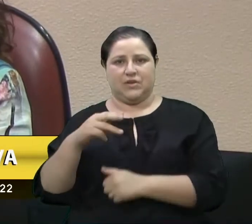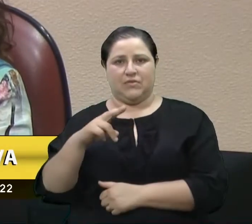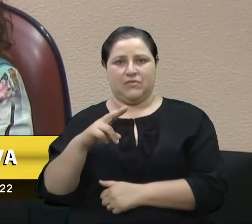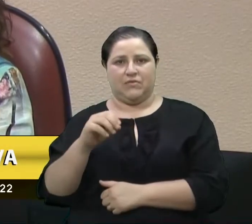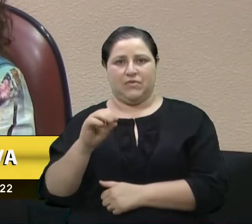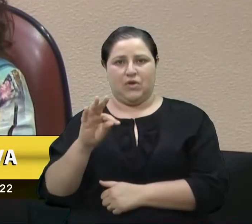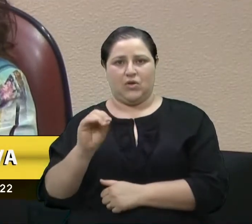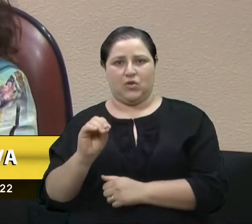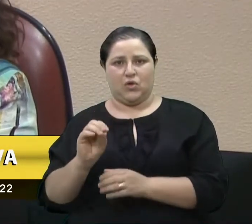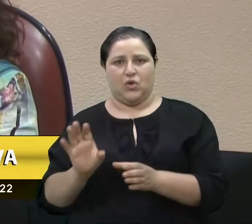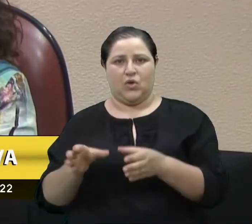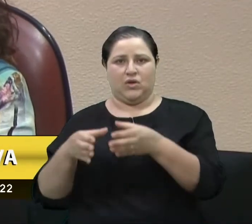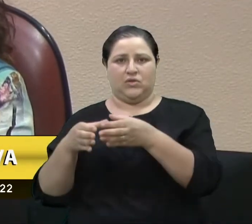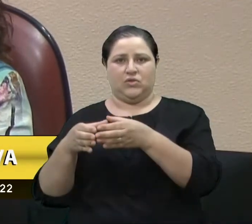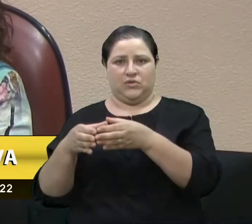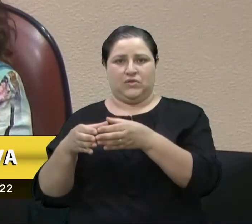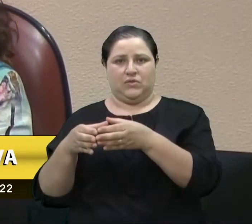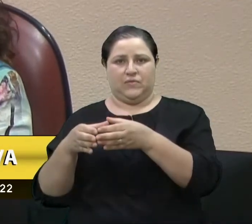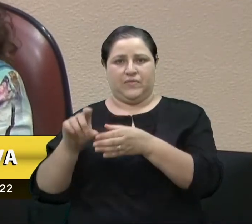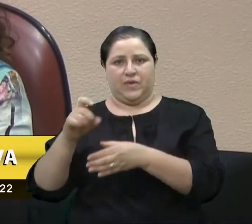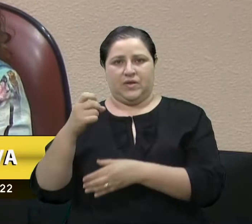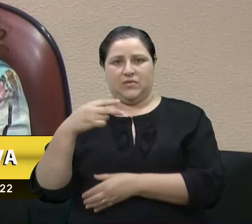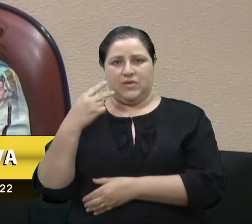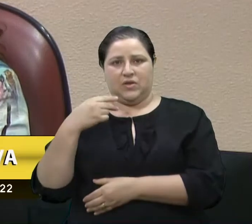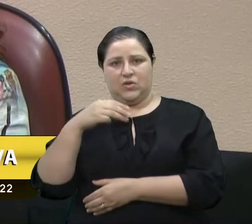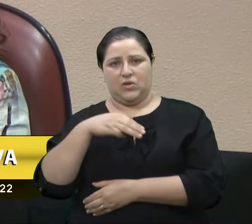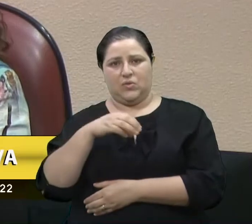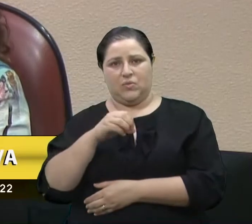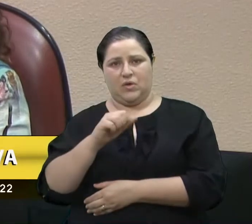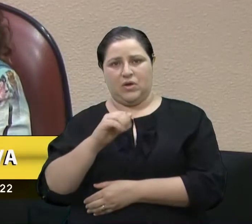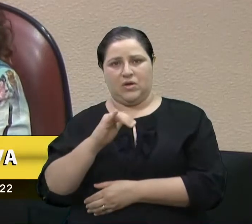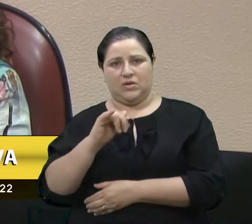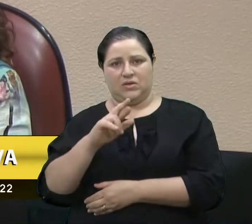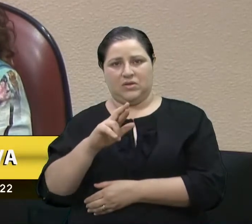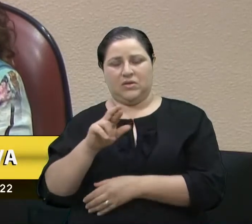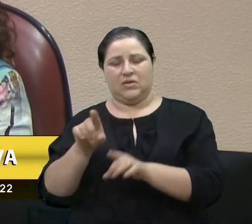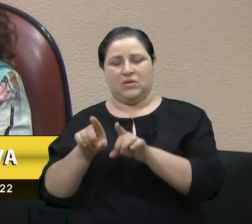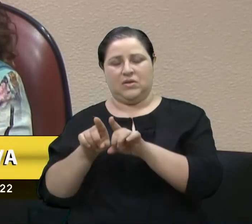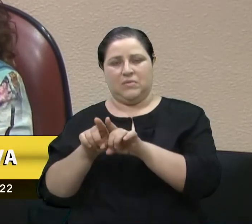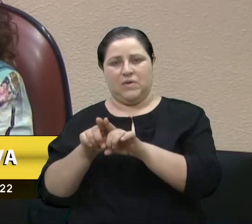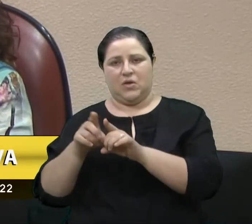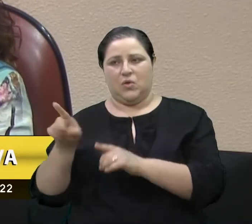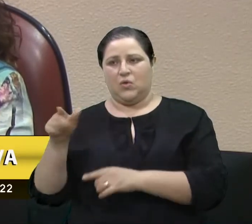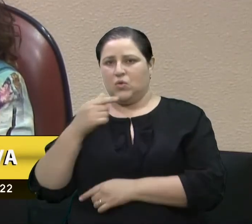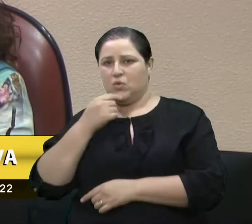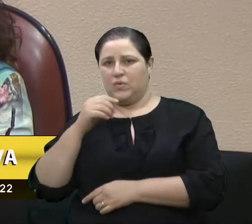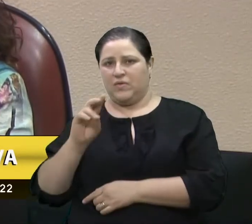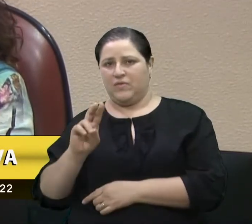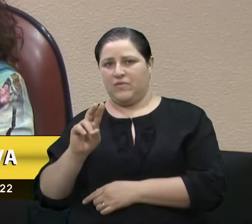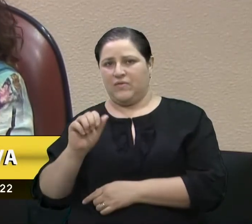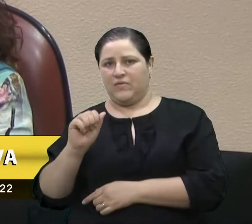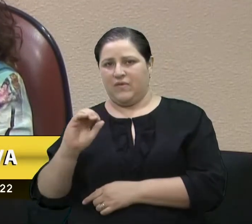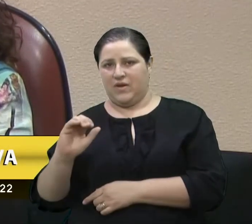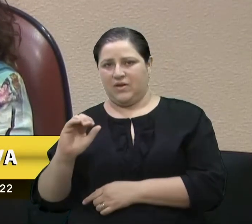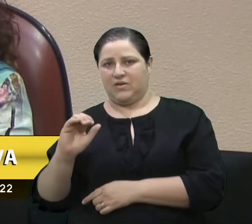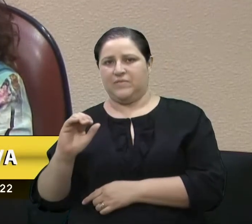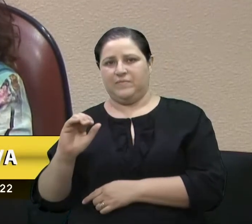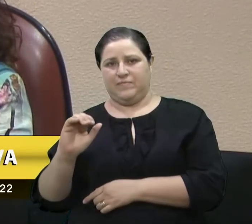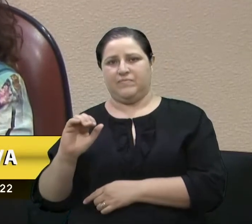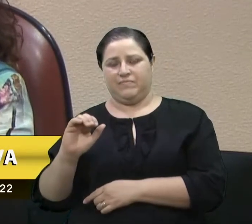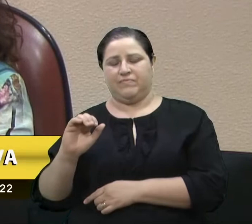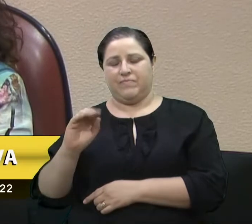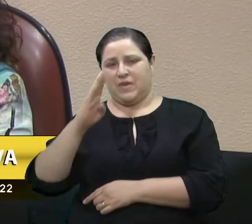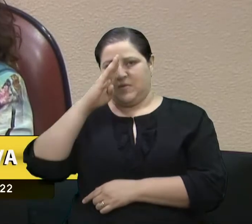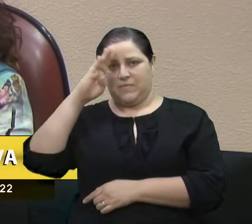para o ex-vereador Moacir Bressan, também para o VAC, e Adriano Bressan, toda a nossa solidariedade,